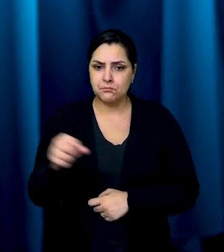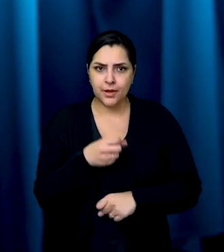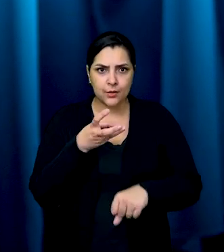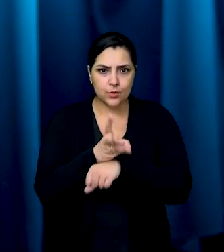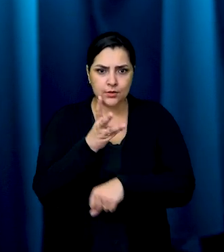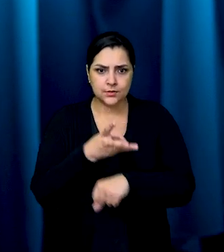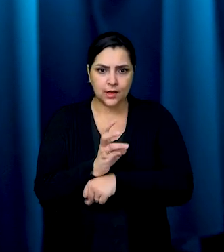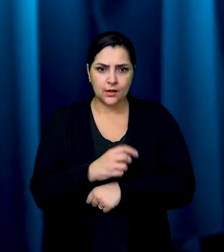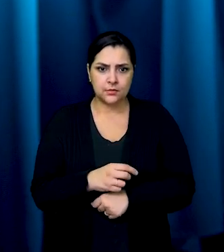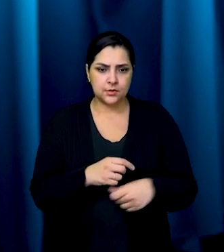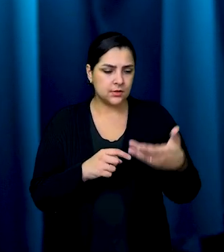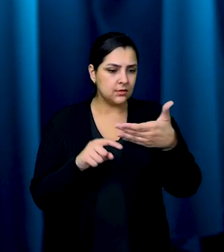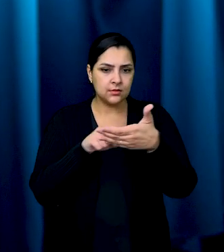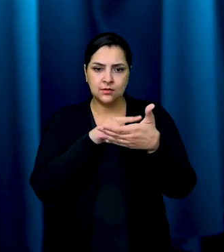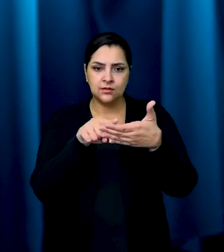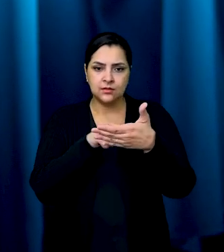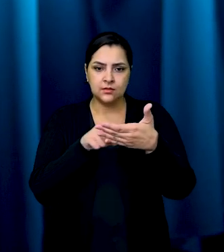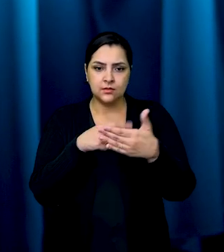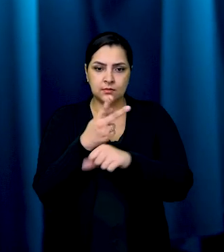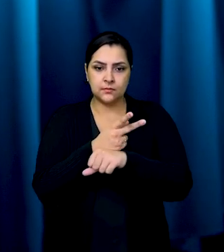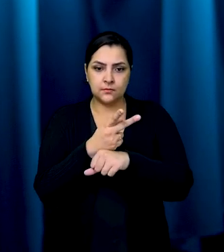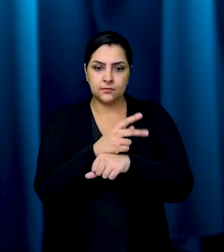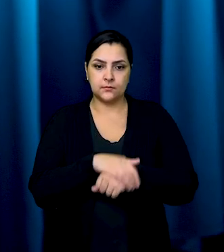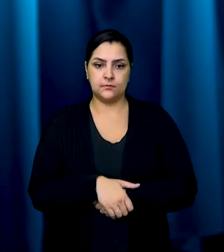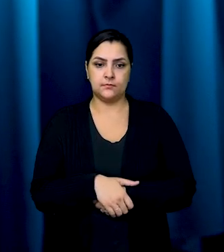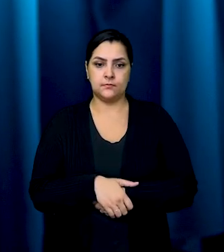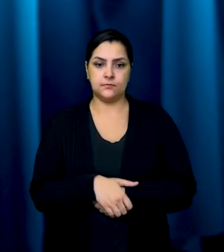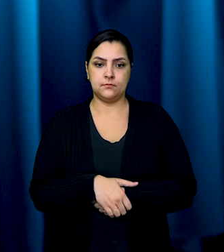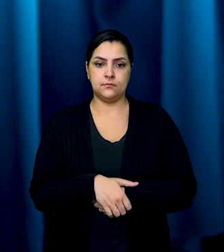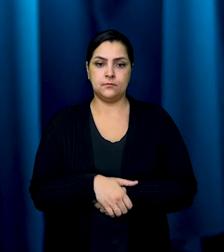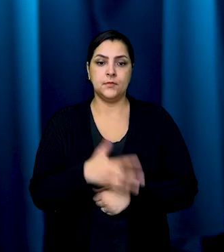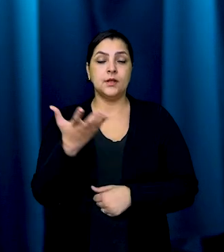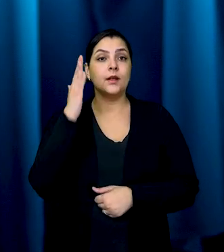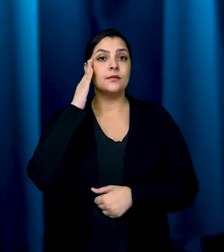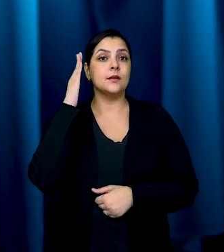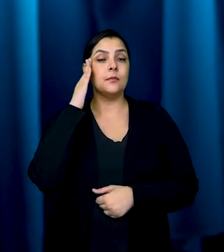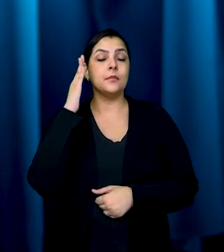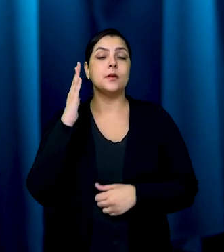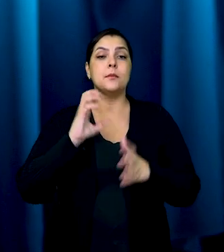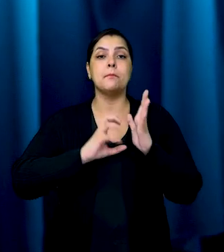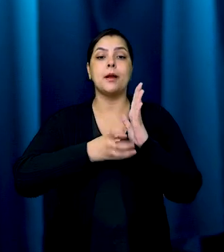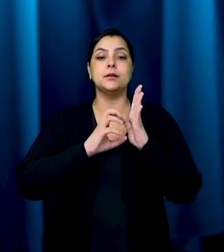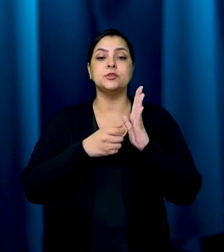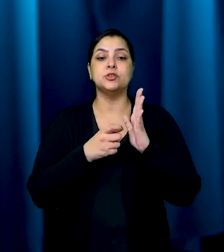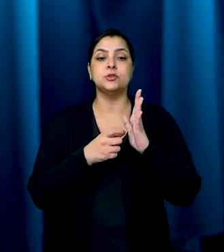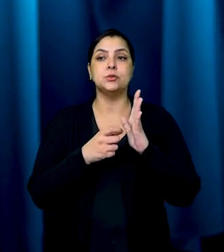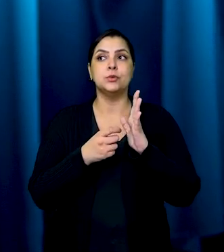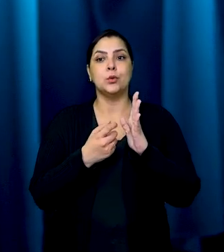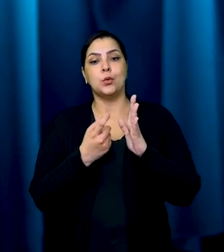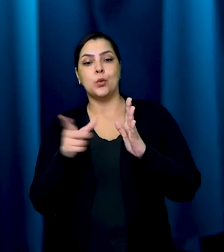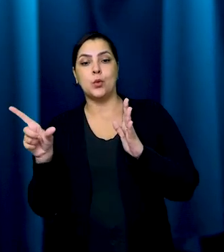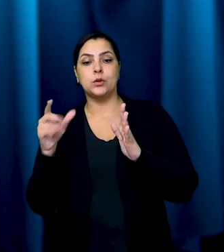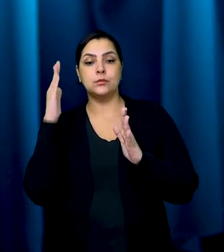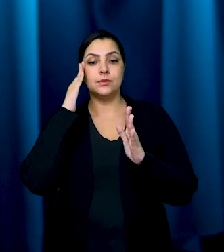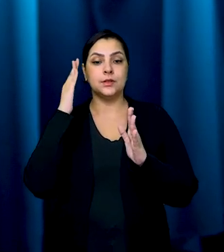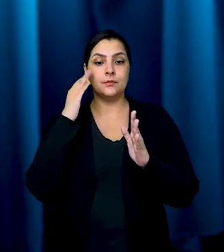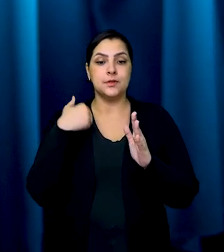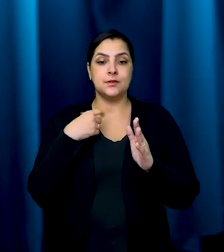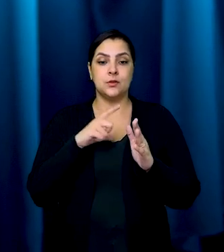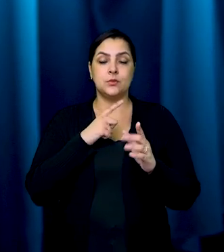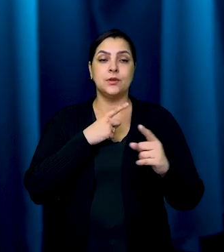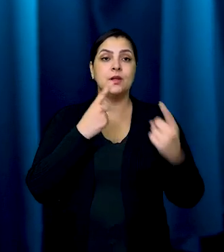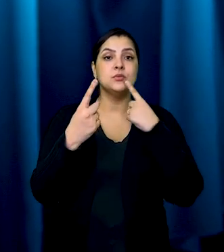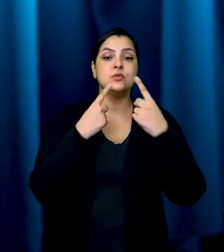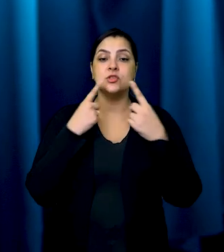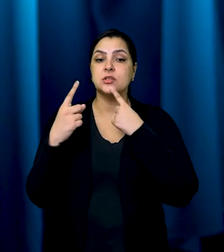aí pegar o WhatsApp e na busca colocar a sigla do partido opositor, né? Para saber